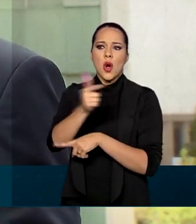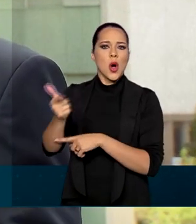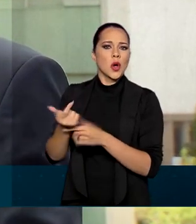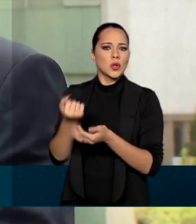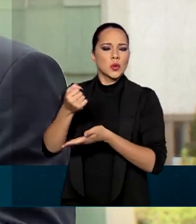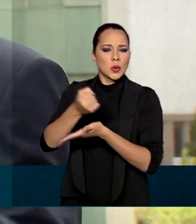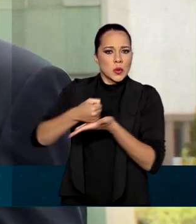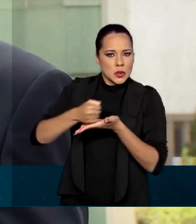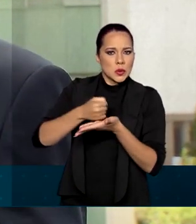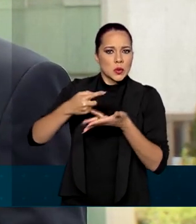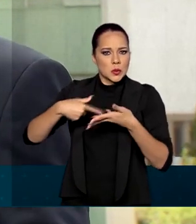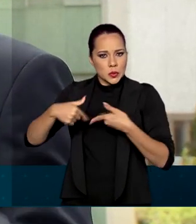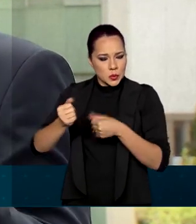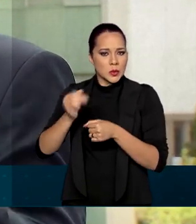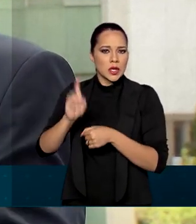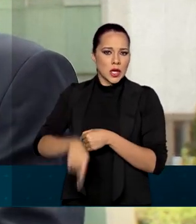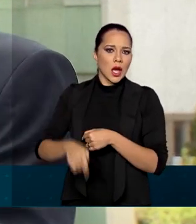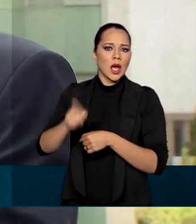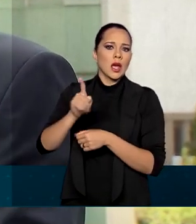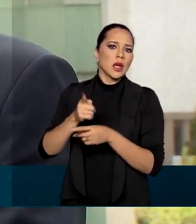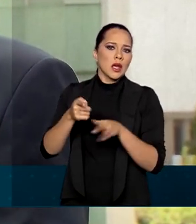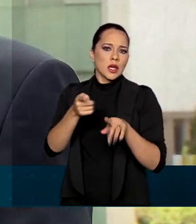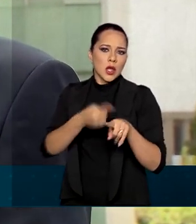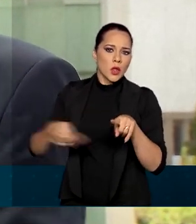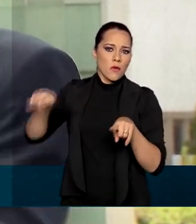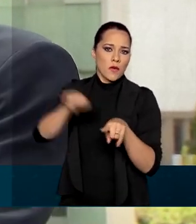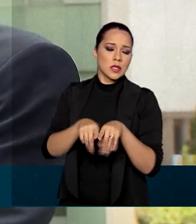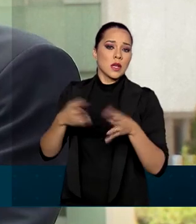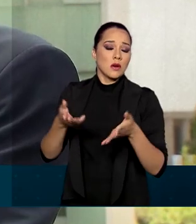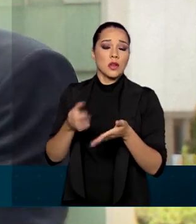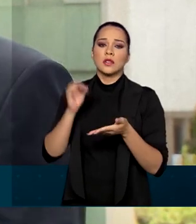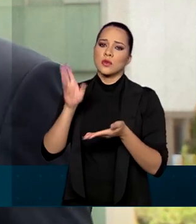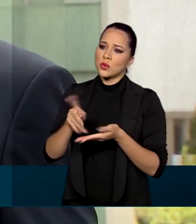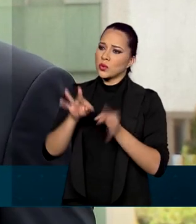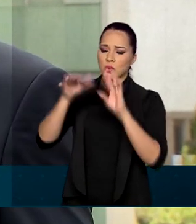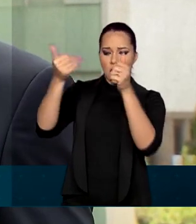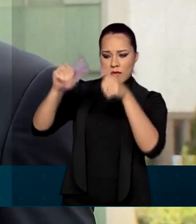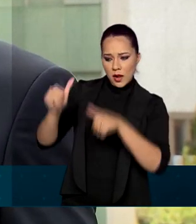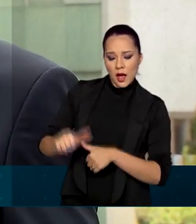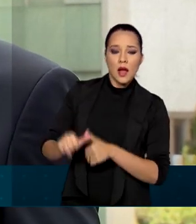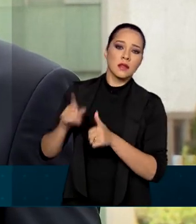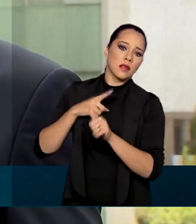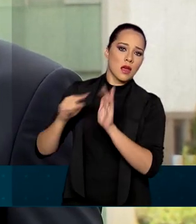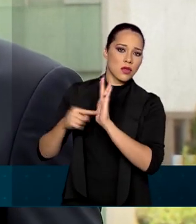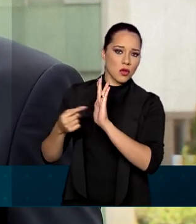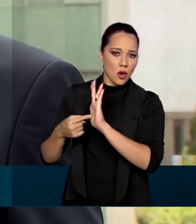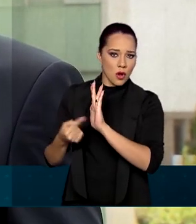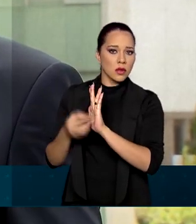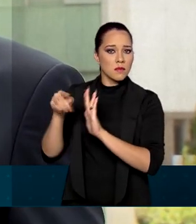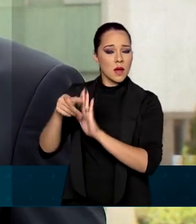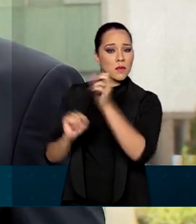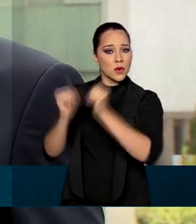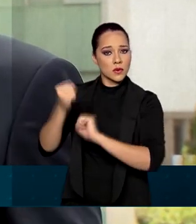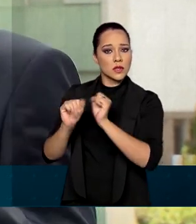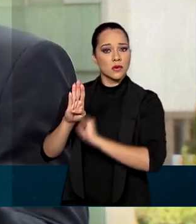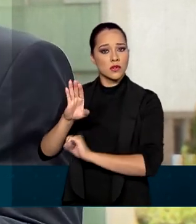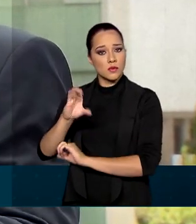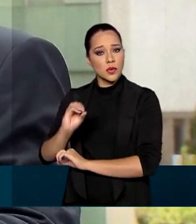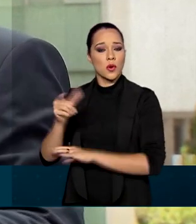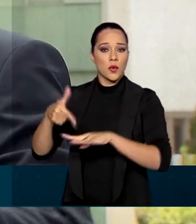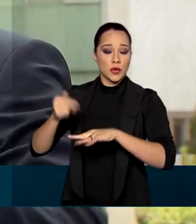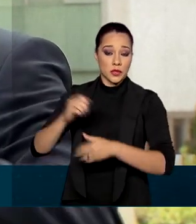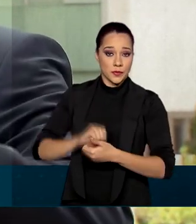insumo que é natural ou que é renovável. Tudo isso é avaliado e gera uma nota para esse produtor de biocombustíveis.